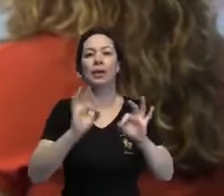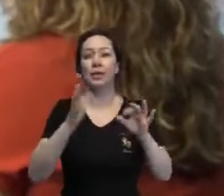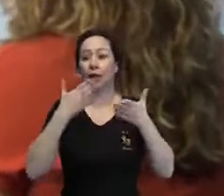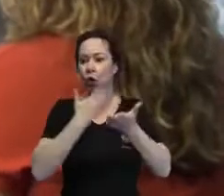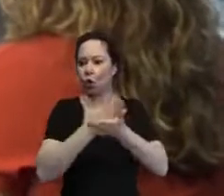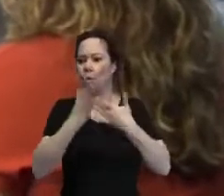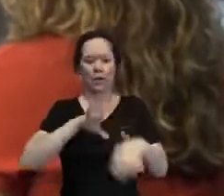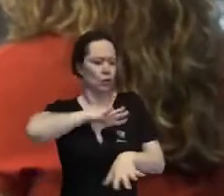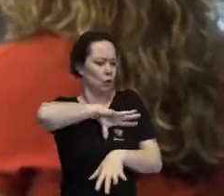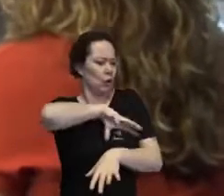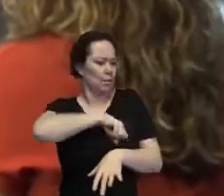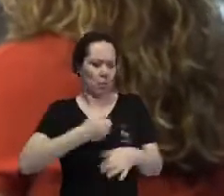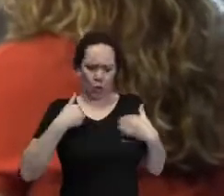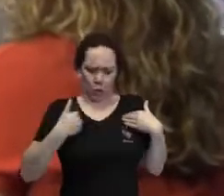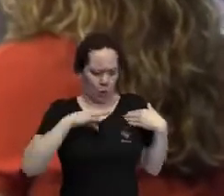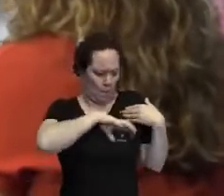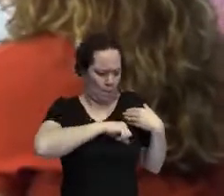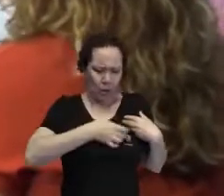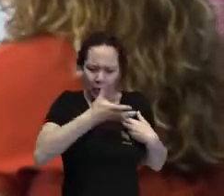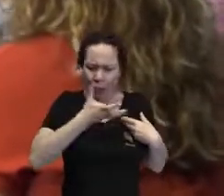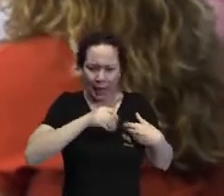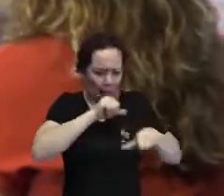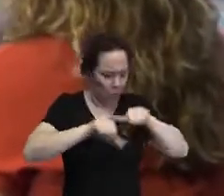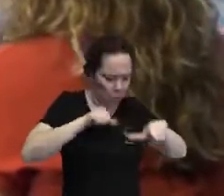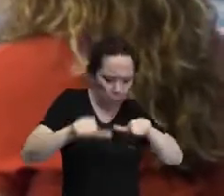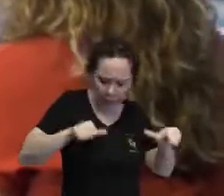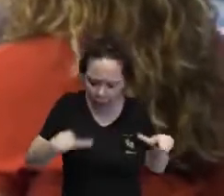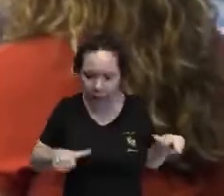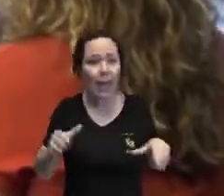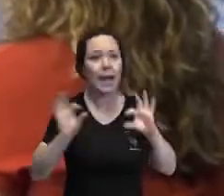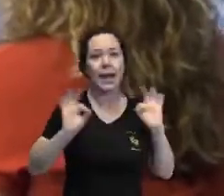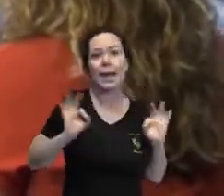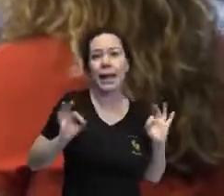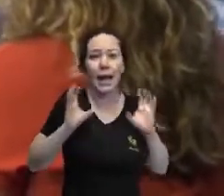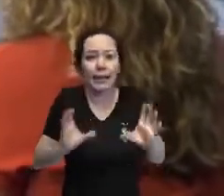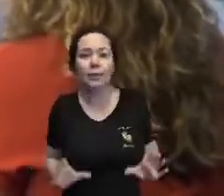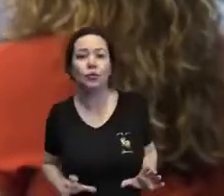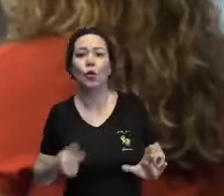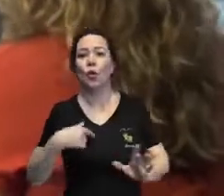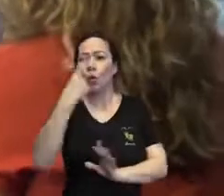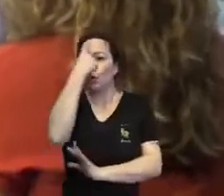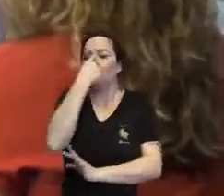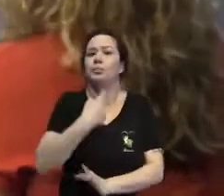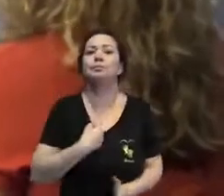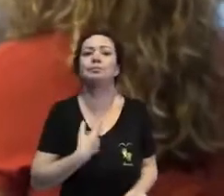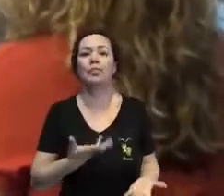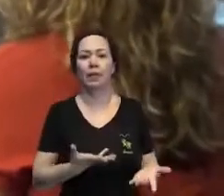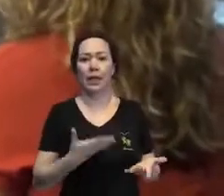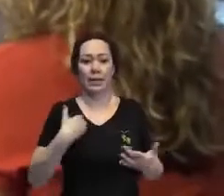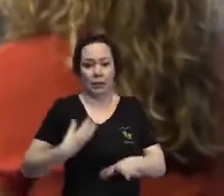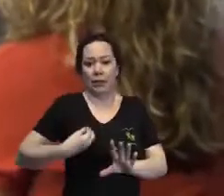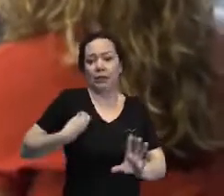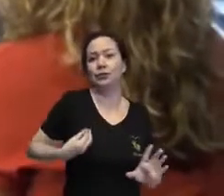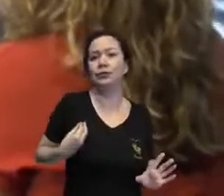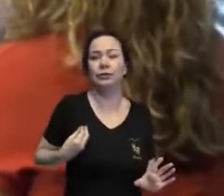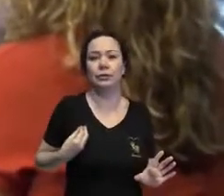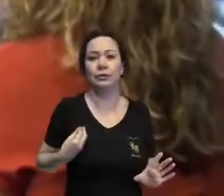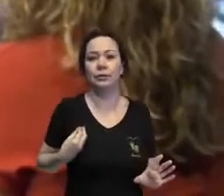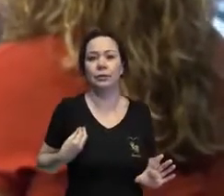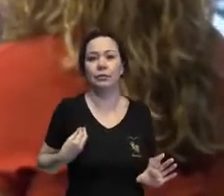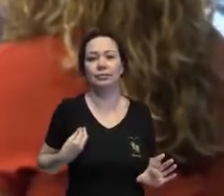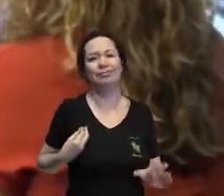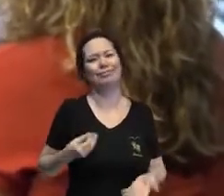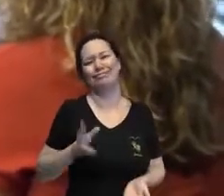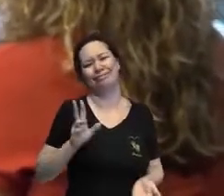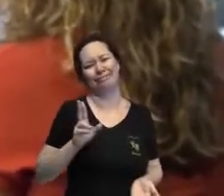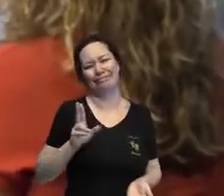incondicionalmente, não querer mudar mais nada no seu corpo, na sua personalidade, na sua vida. E não é